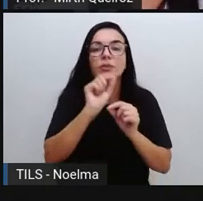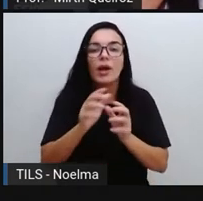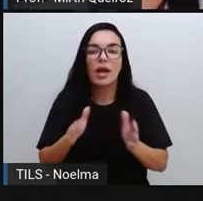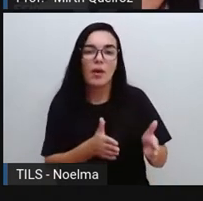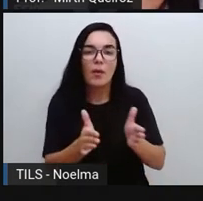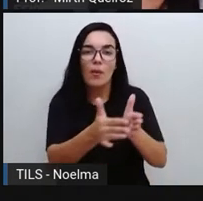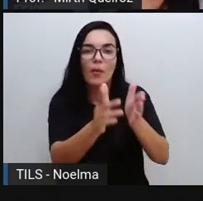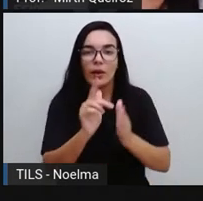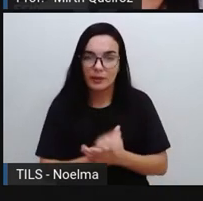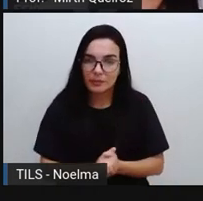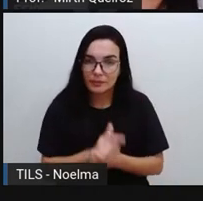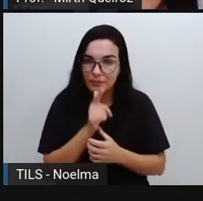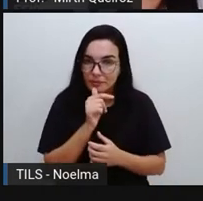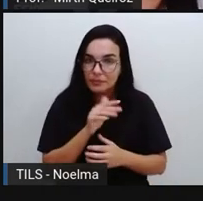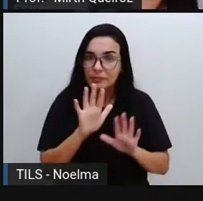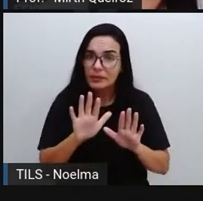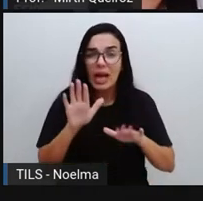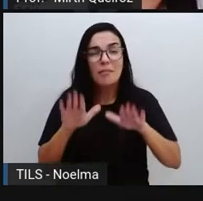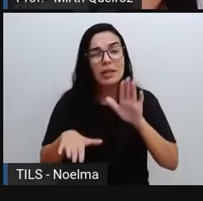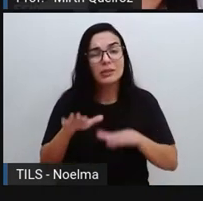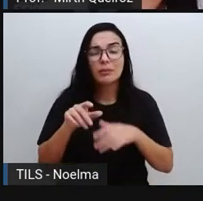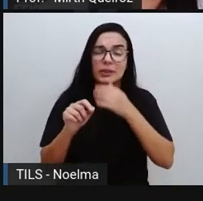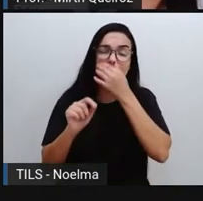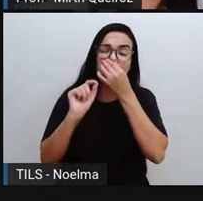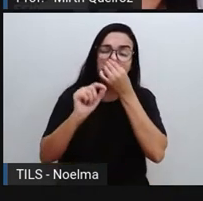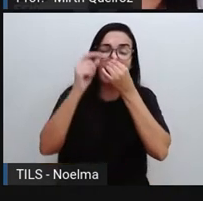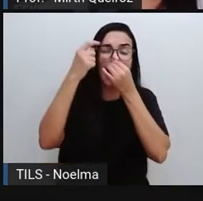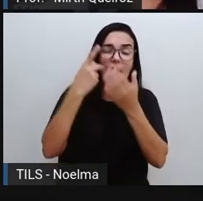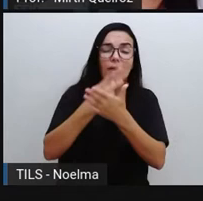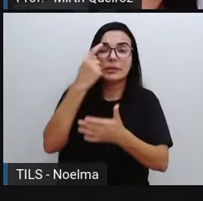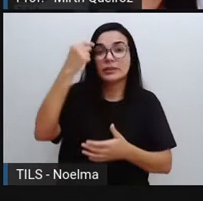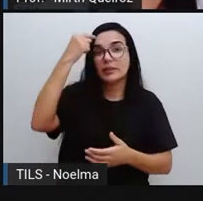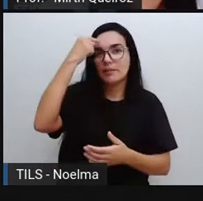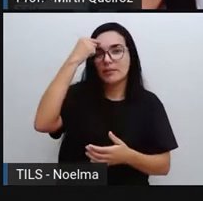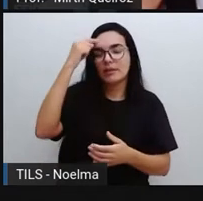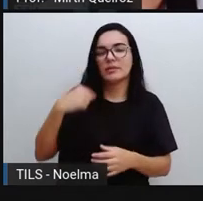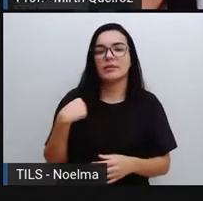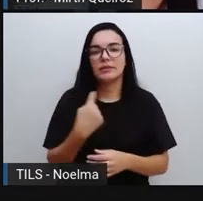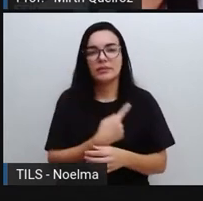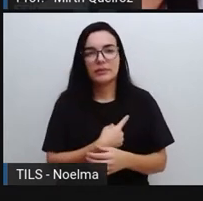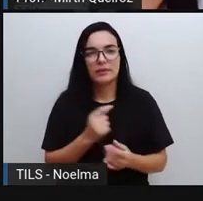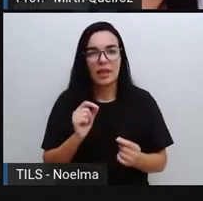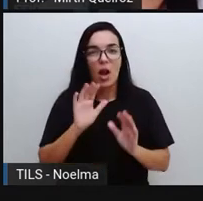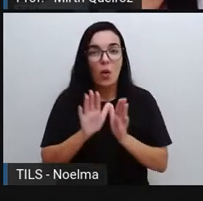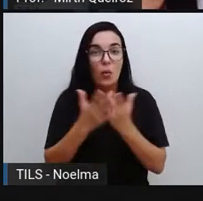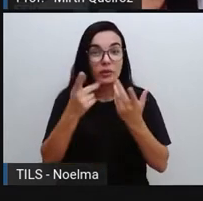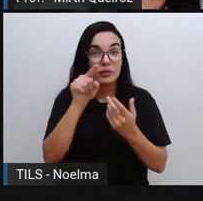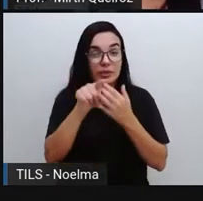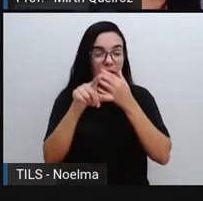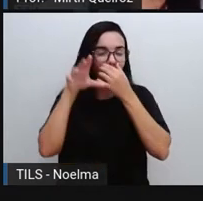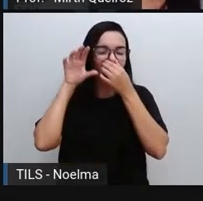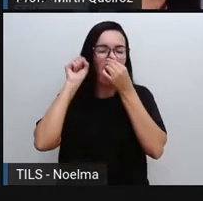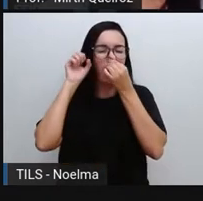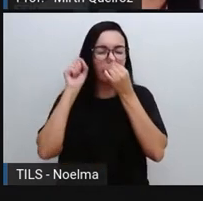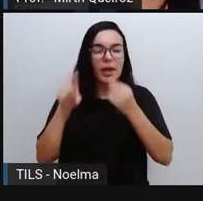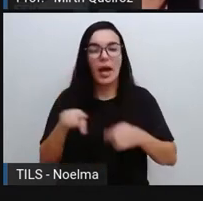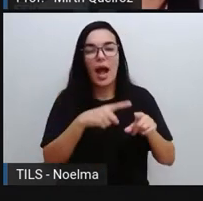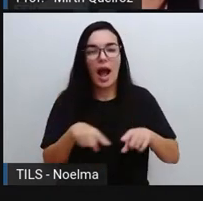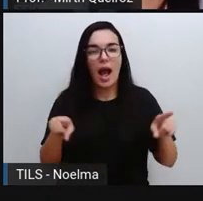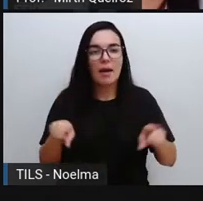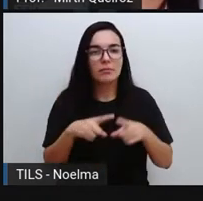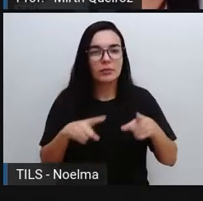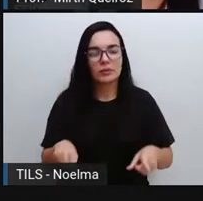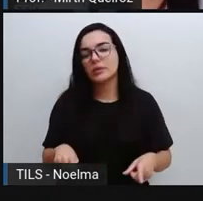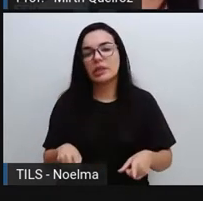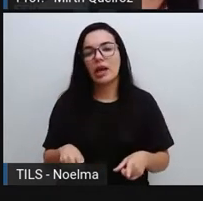É mais ou menos isso que acontece dentro da nossa cabeça. Quando você ouve aquela música inesquecível, é